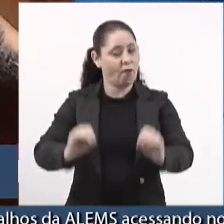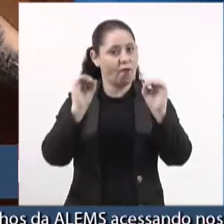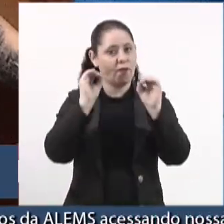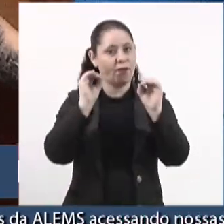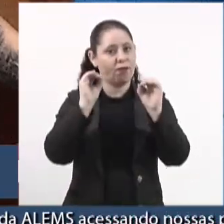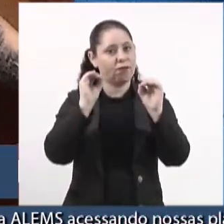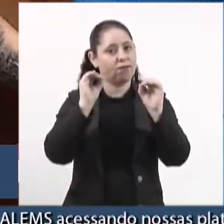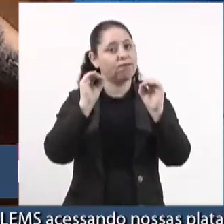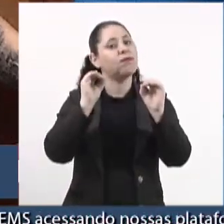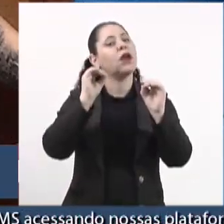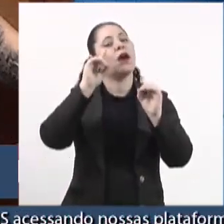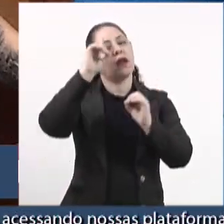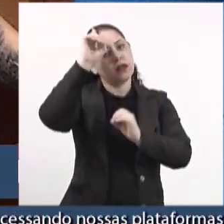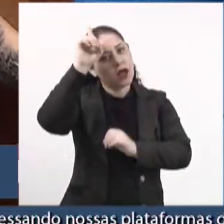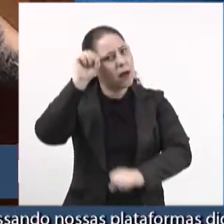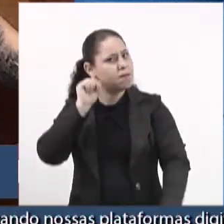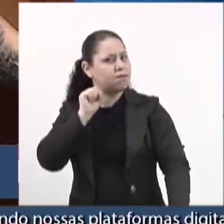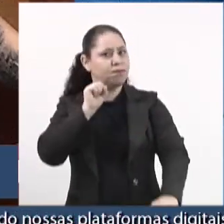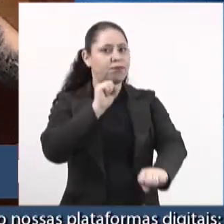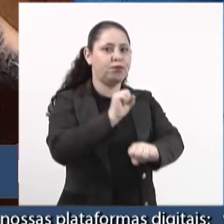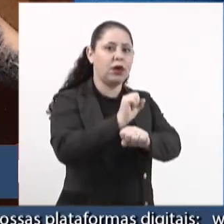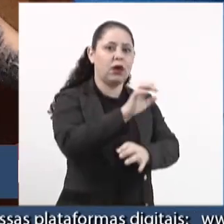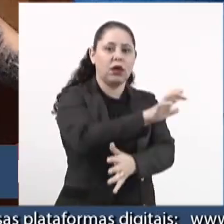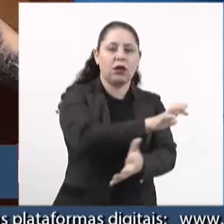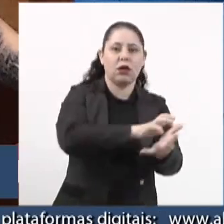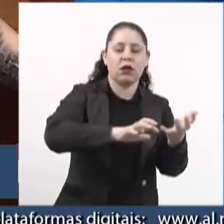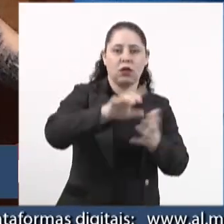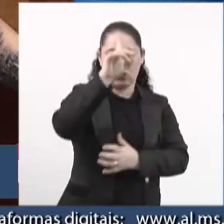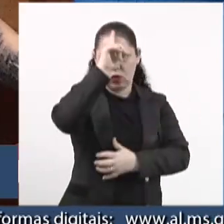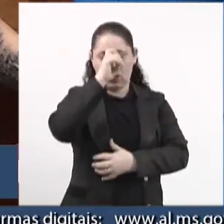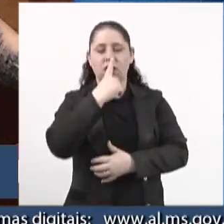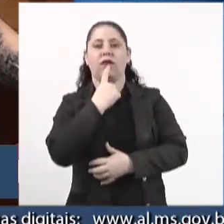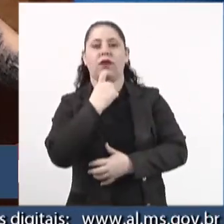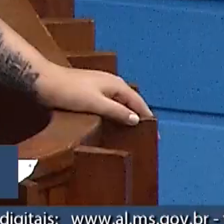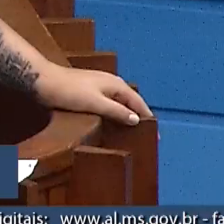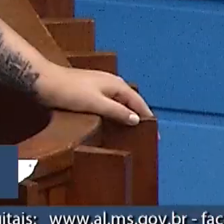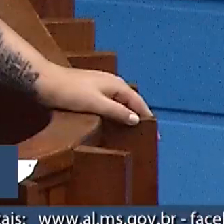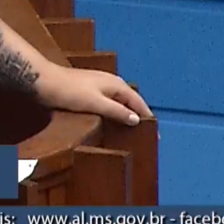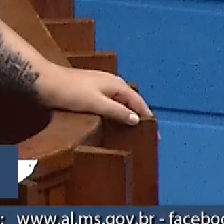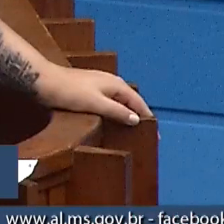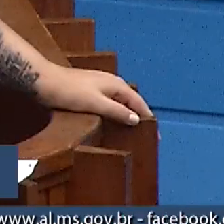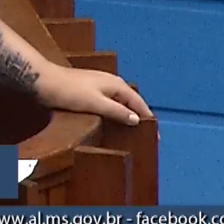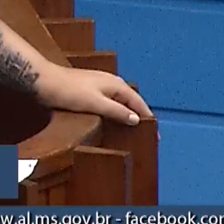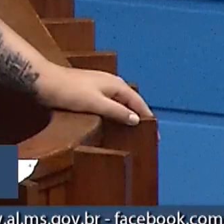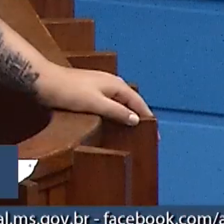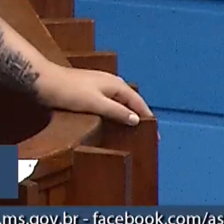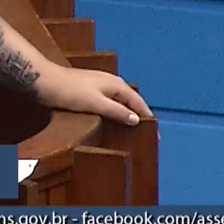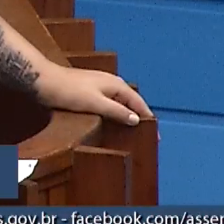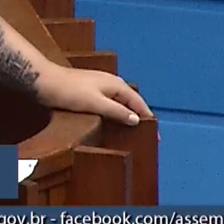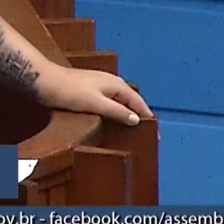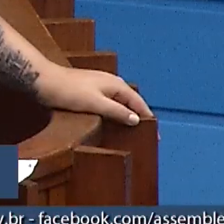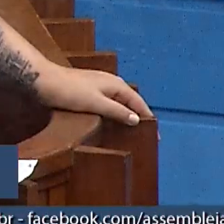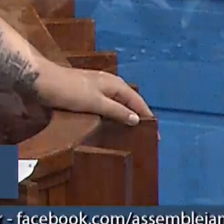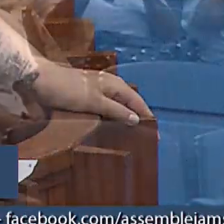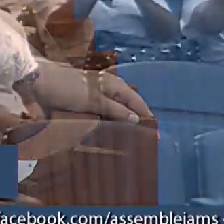a ideia é partir para uma greve do hospital regional. Muito obrigado.